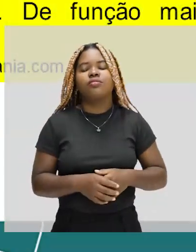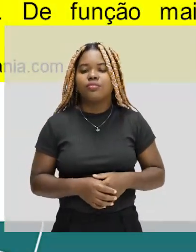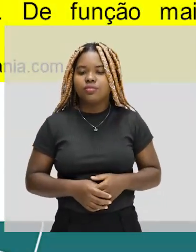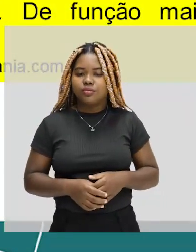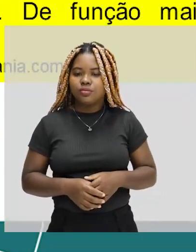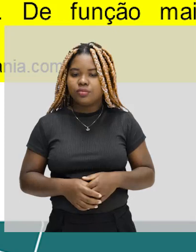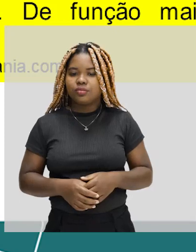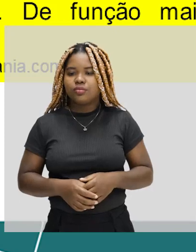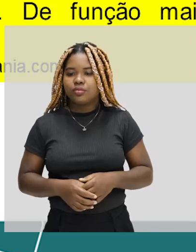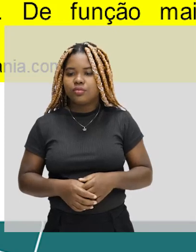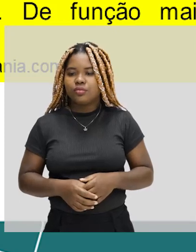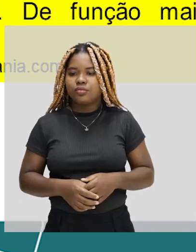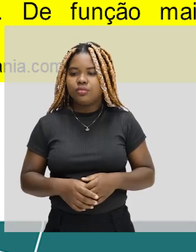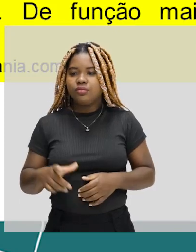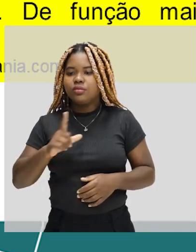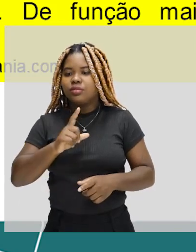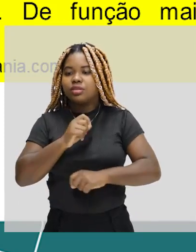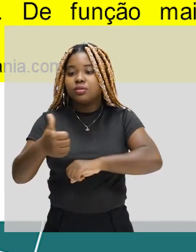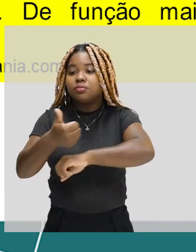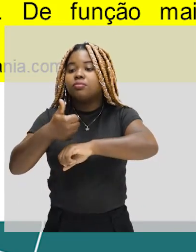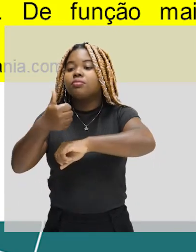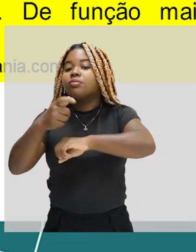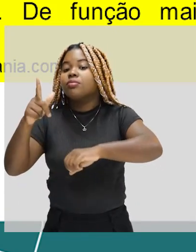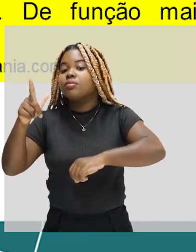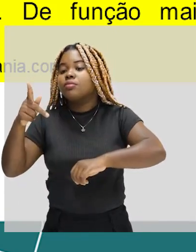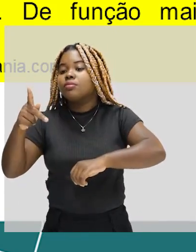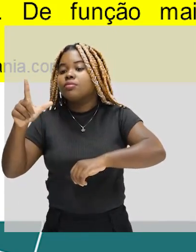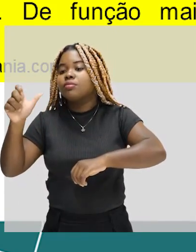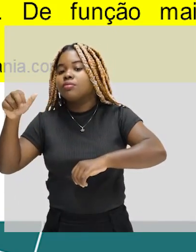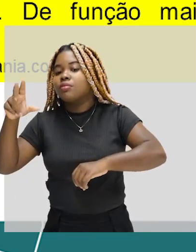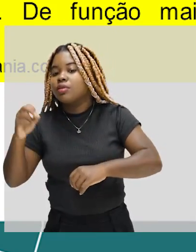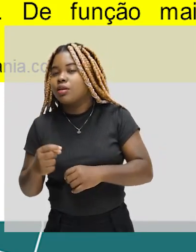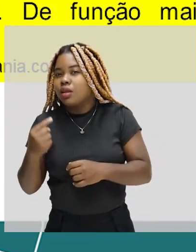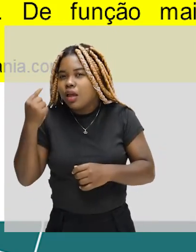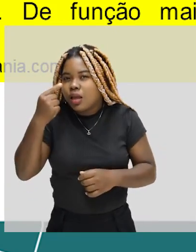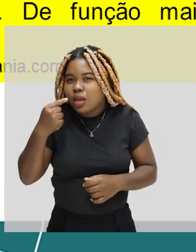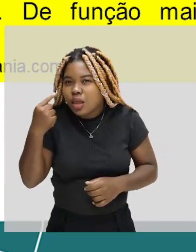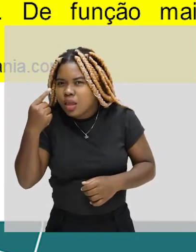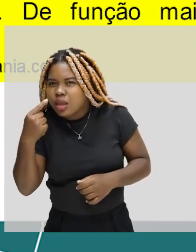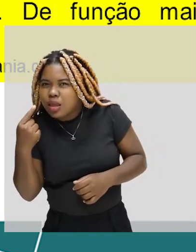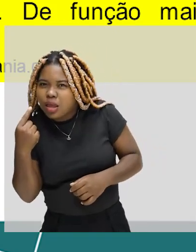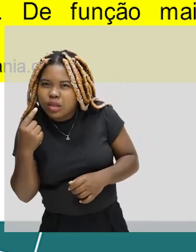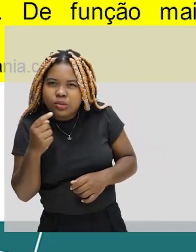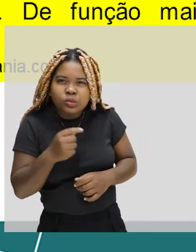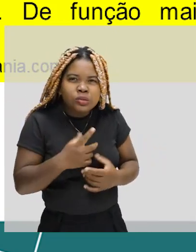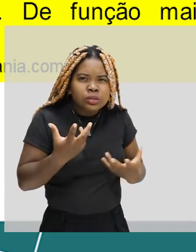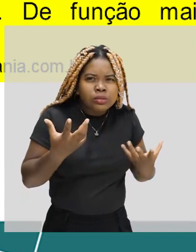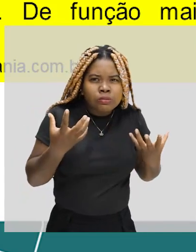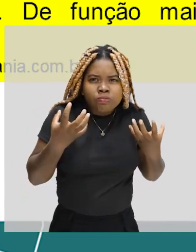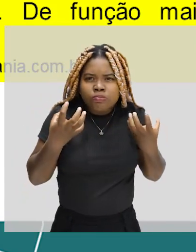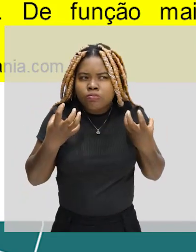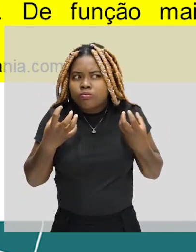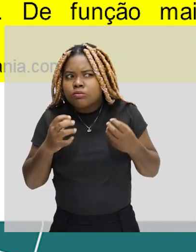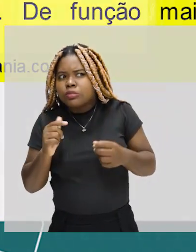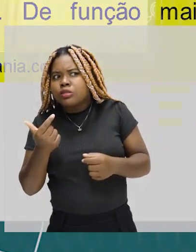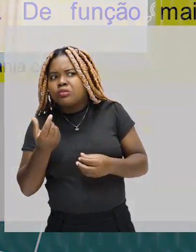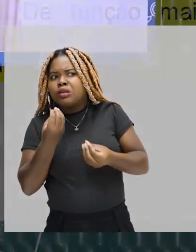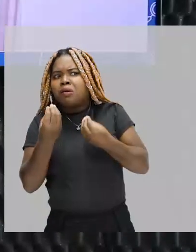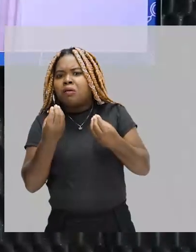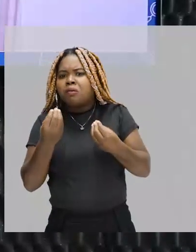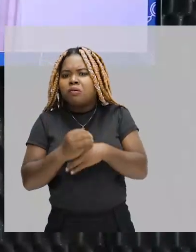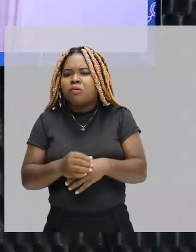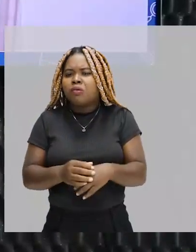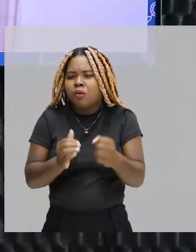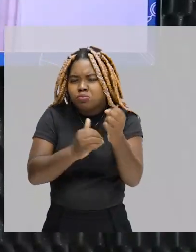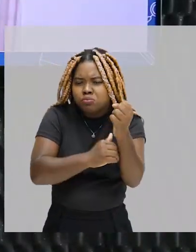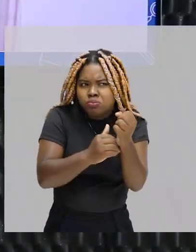primeiro plano. O rosto, aquele olhar malvadão. Não, isso é música. Aquele olhar bem sinistro que você não tem noção, onde